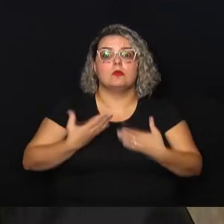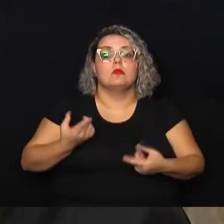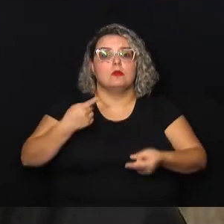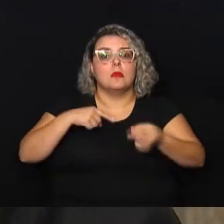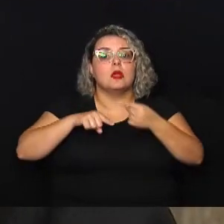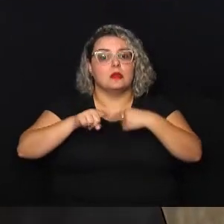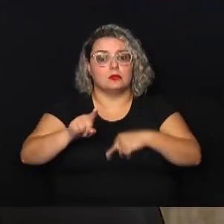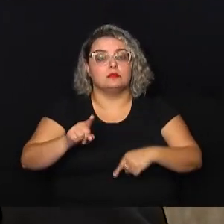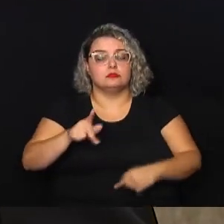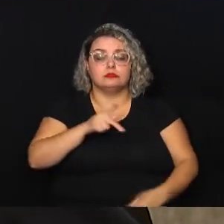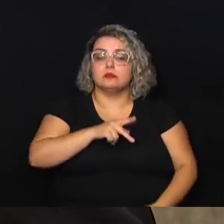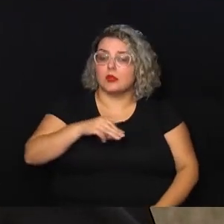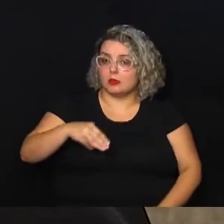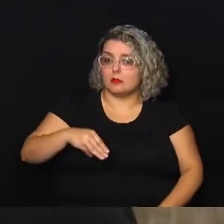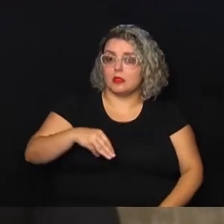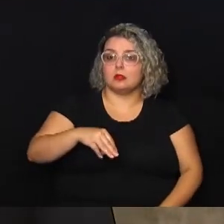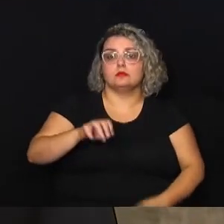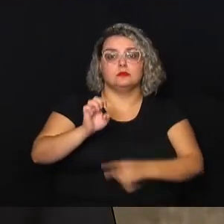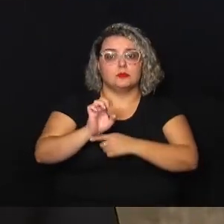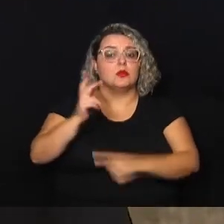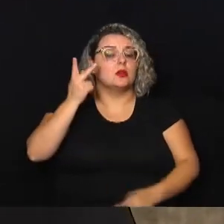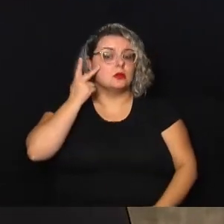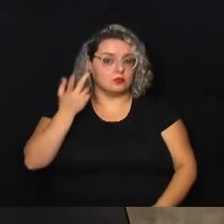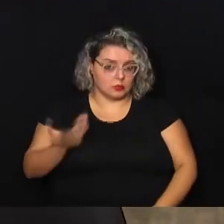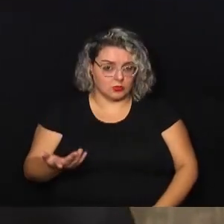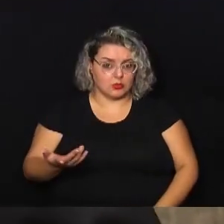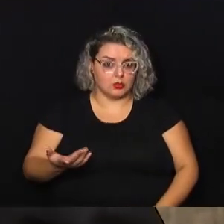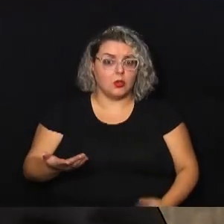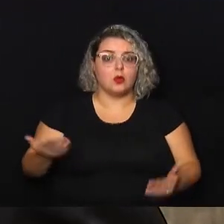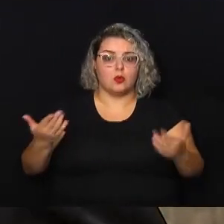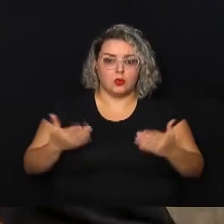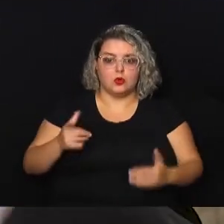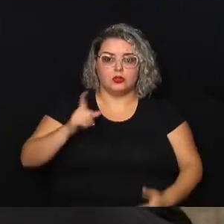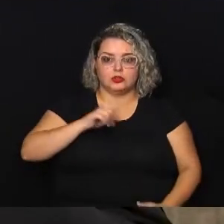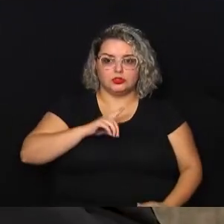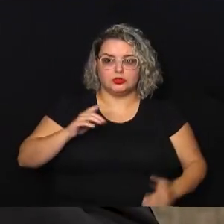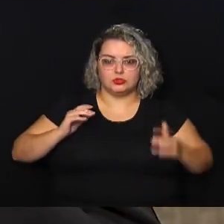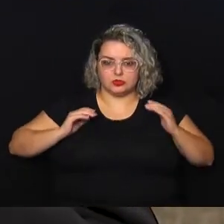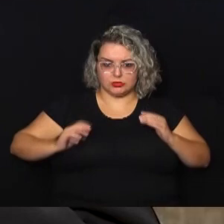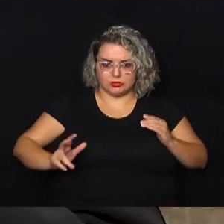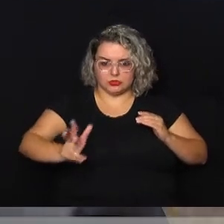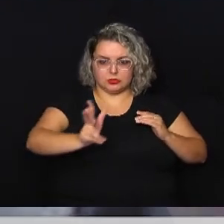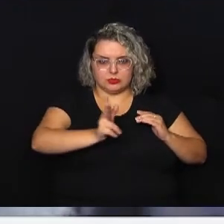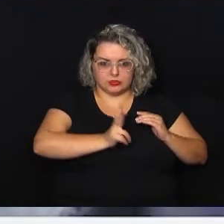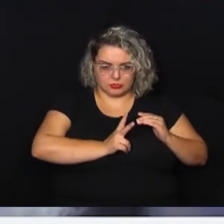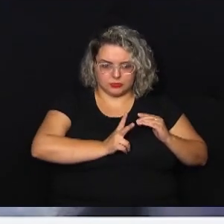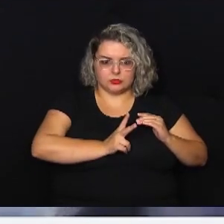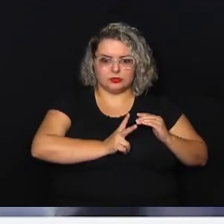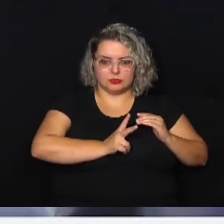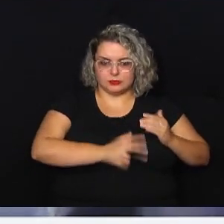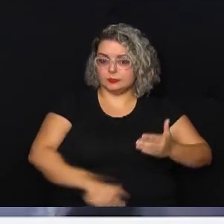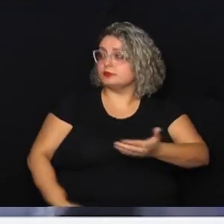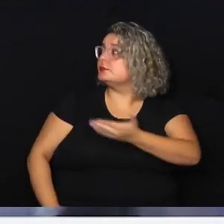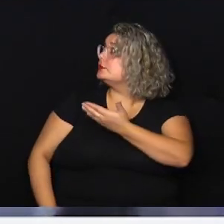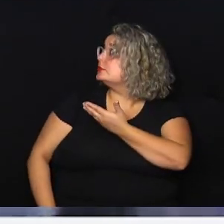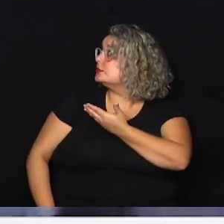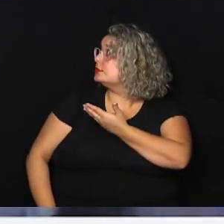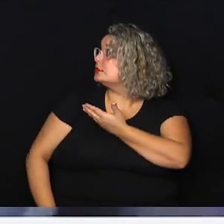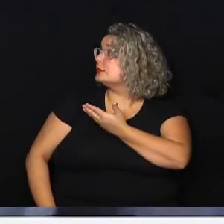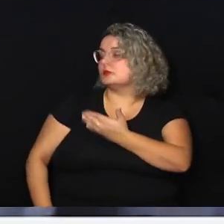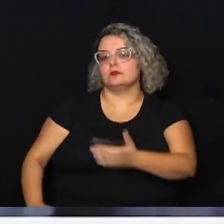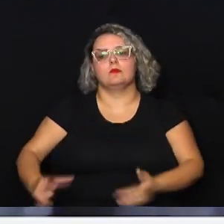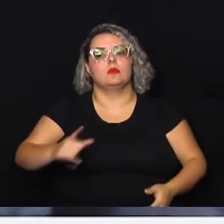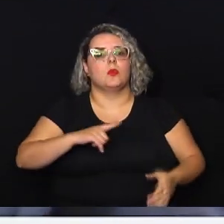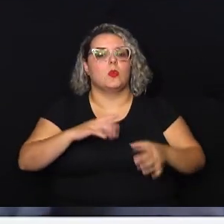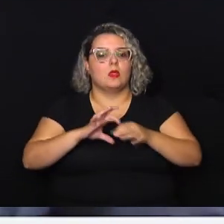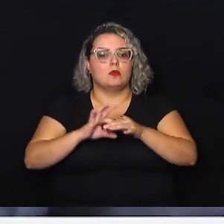sucedida na PM do Estado de São Paulo A PM hoje tem o uso da câmera nas fardas que tem